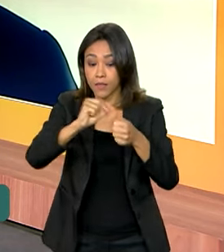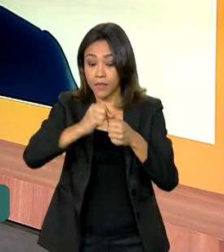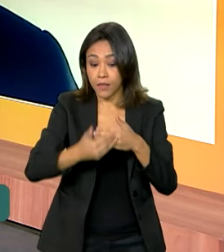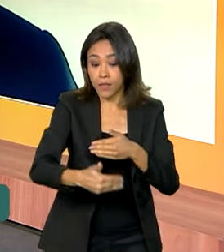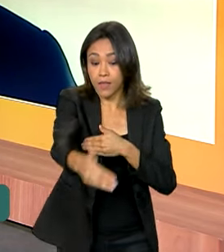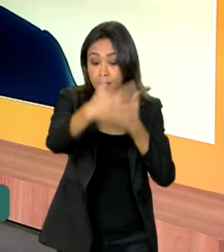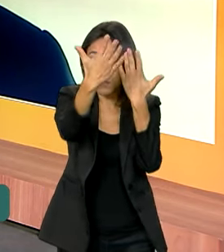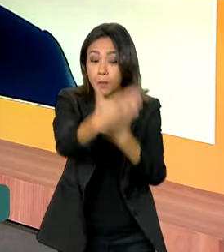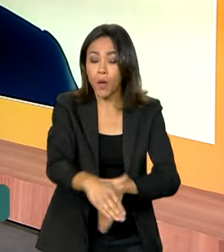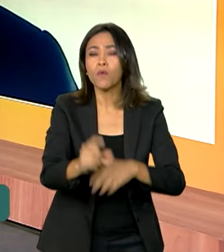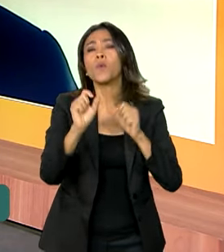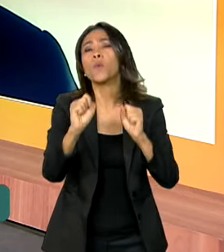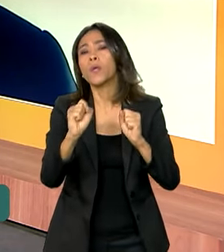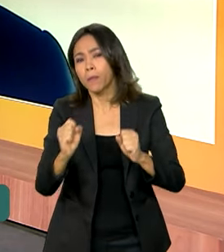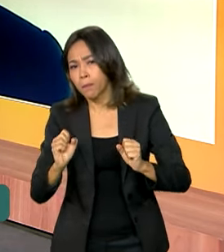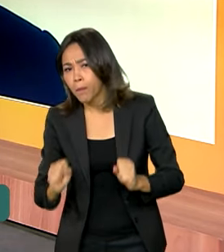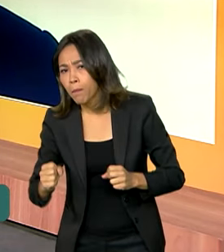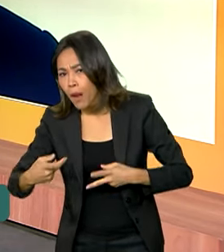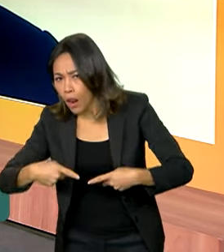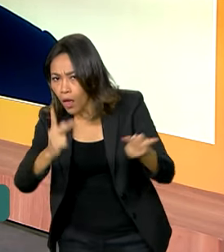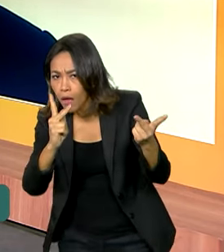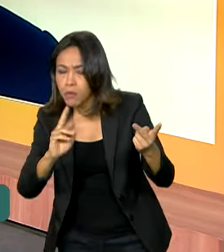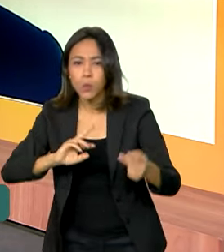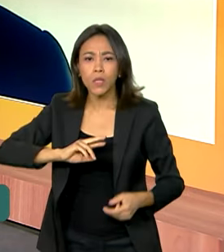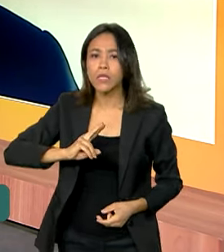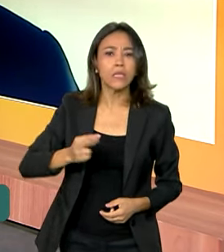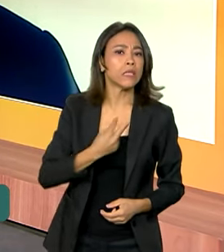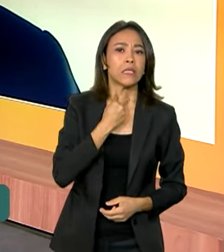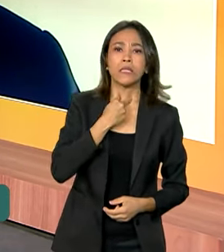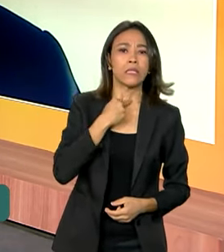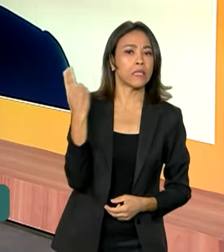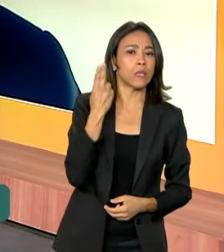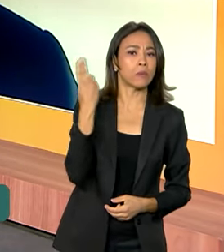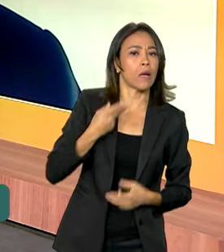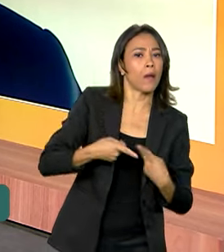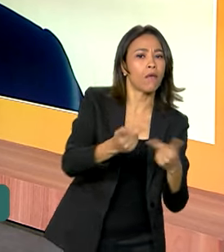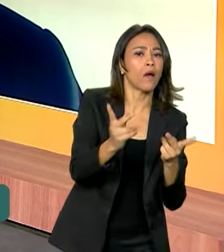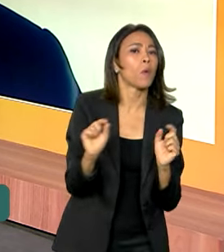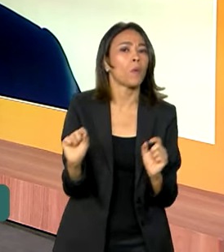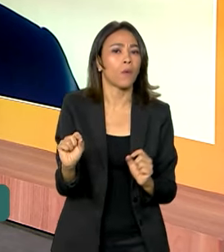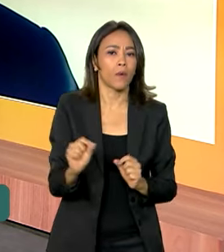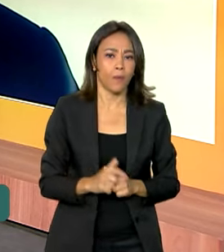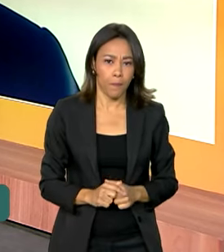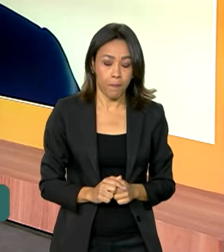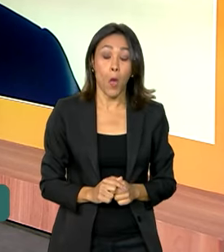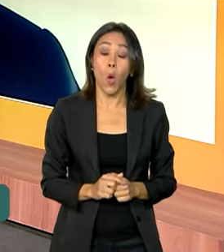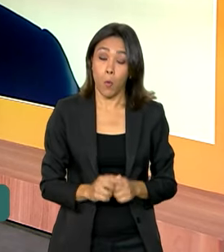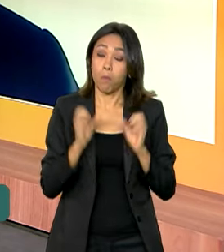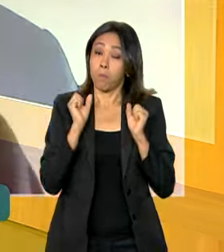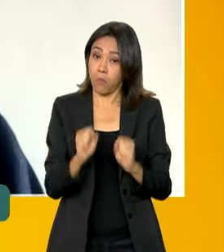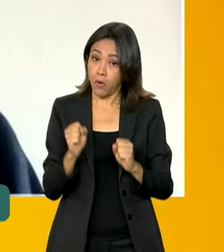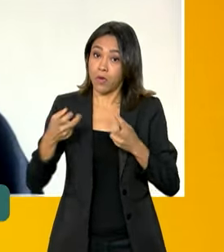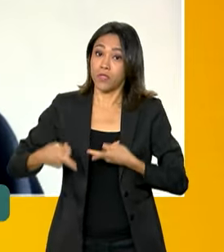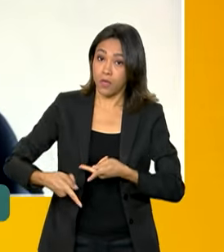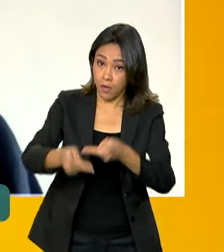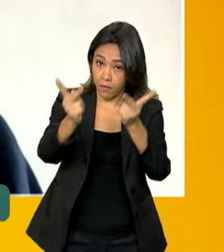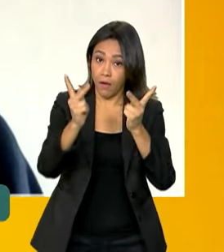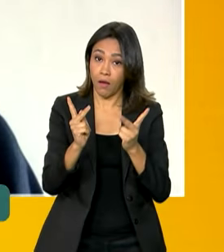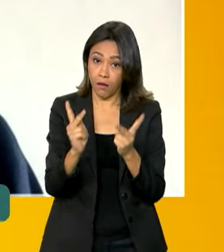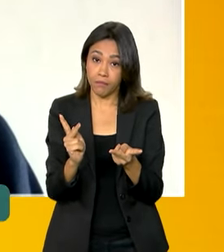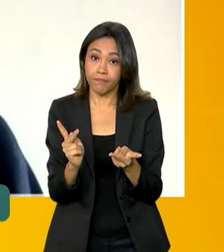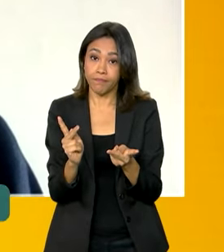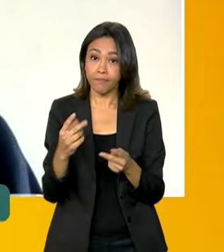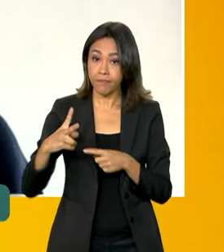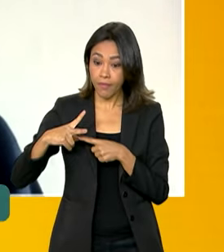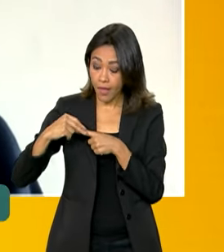pode ser levado e o que não pode ser levado no dia da prova. Então, ele pode levar, deve levar a